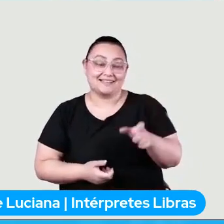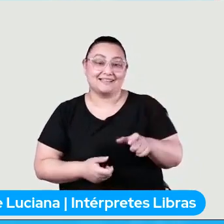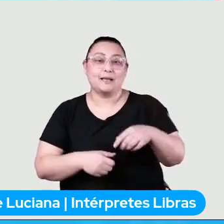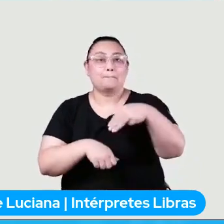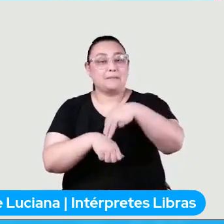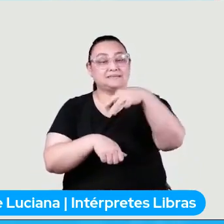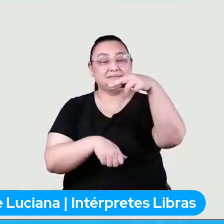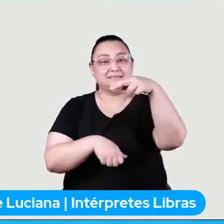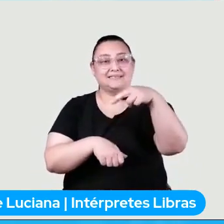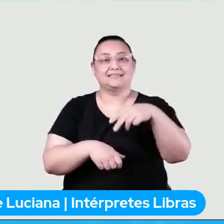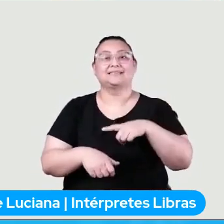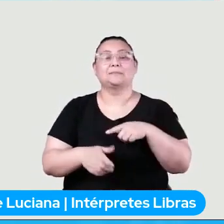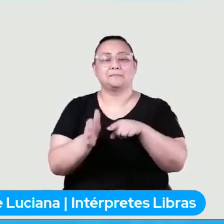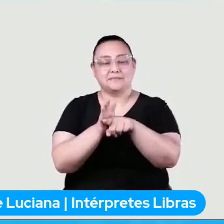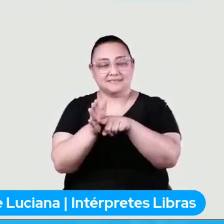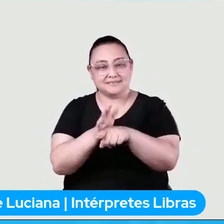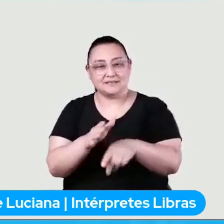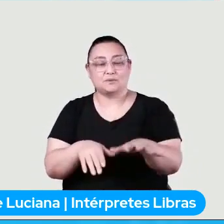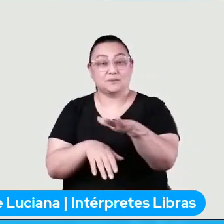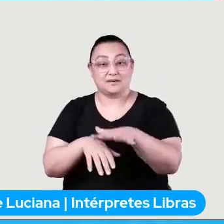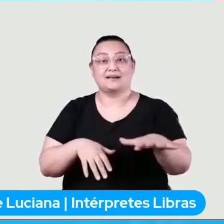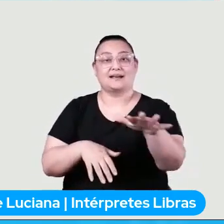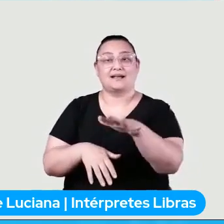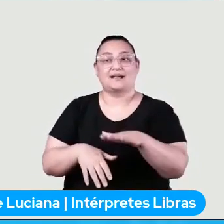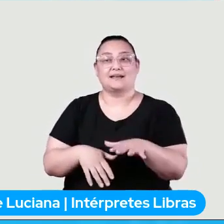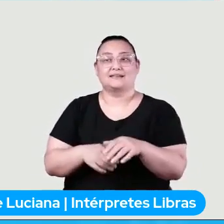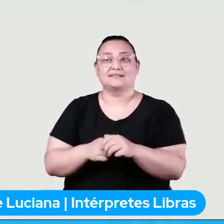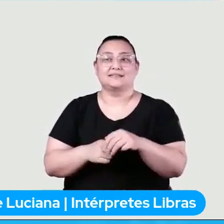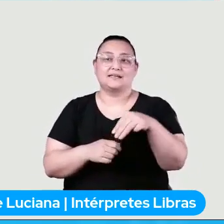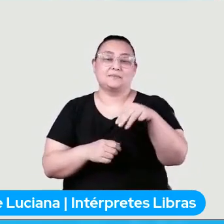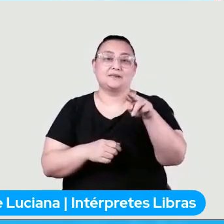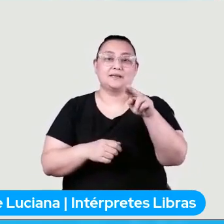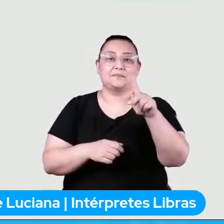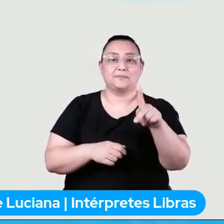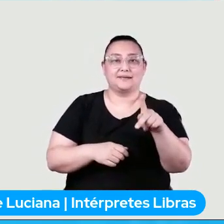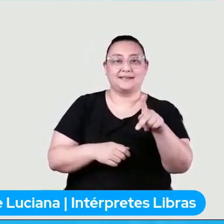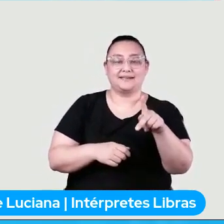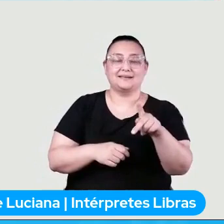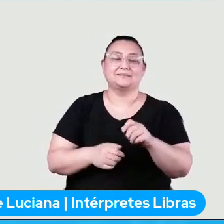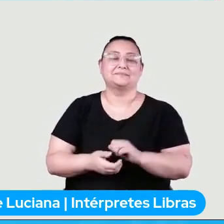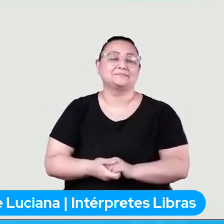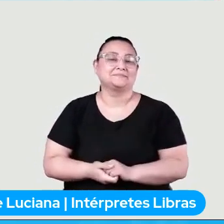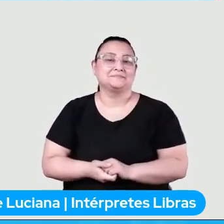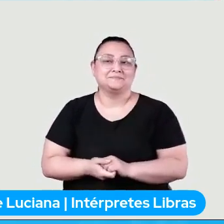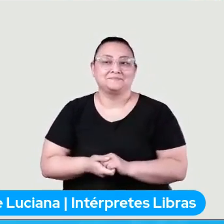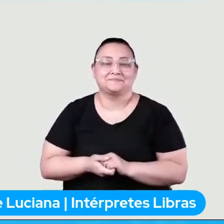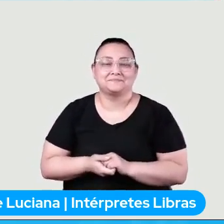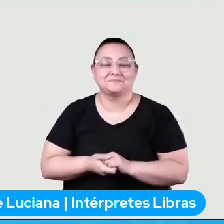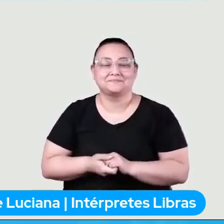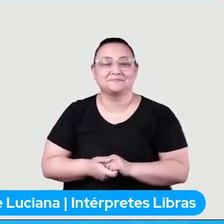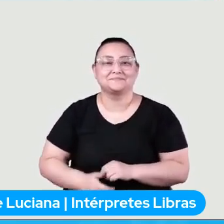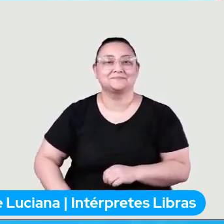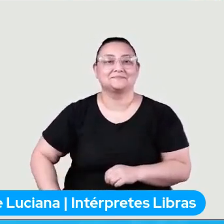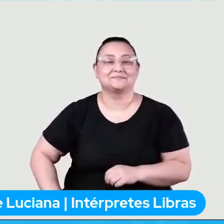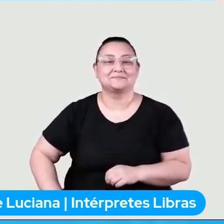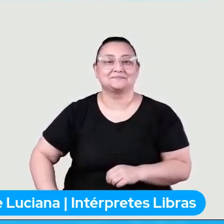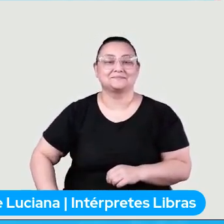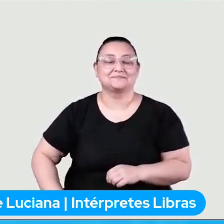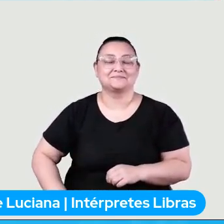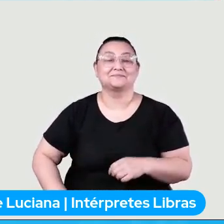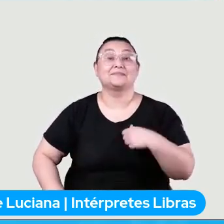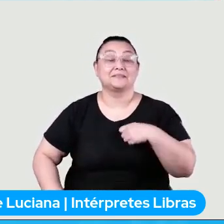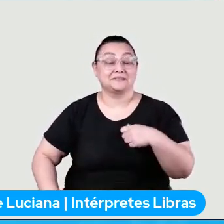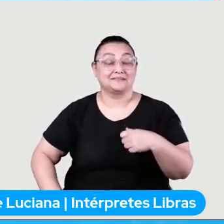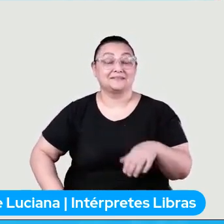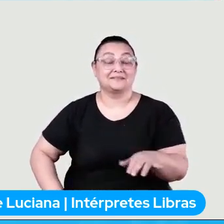pesquisadora na área de NLP, em site, na Science Lab, e engenheira de